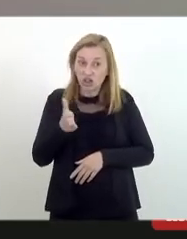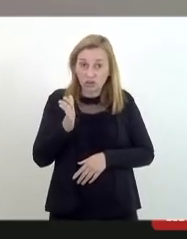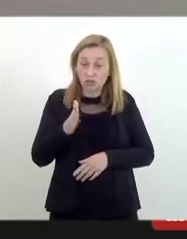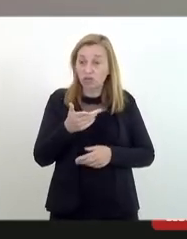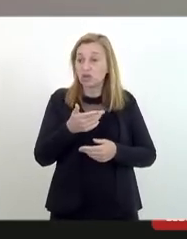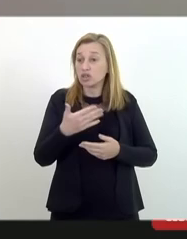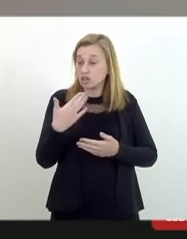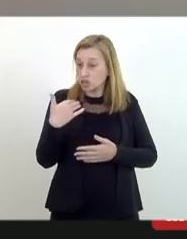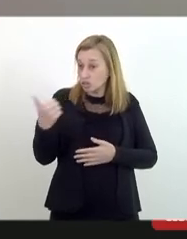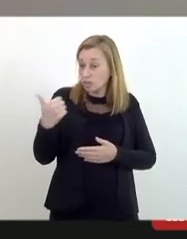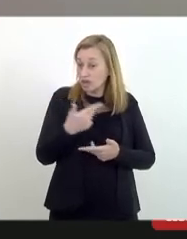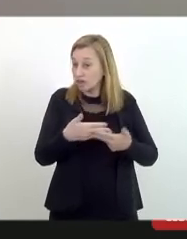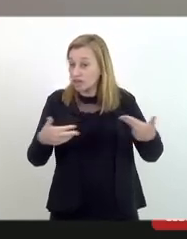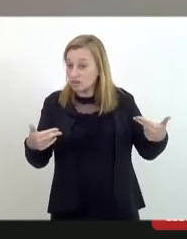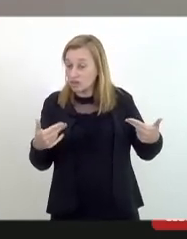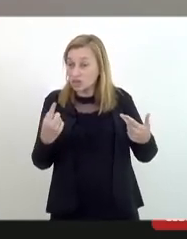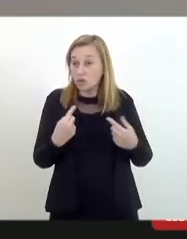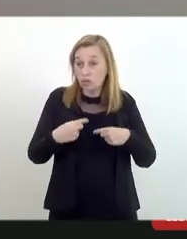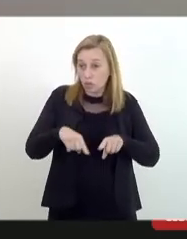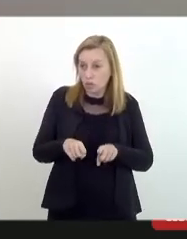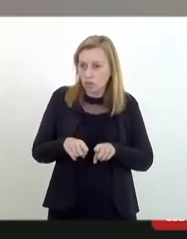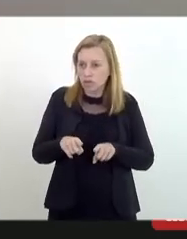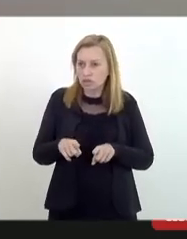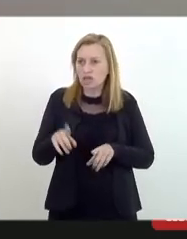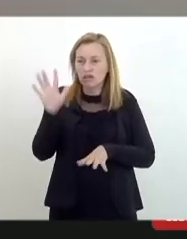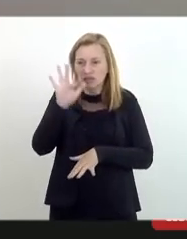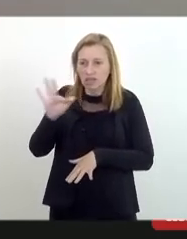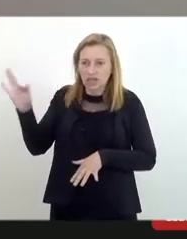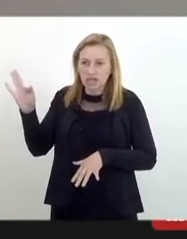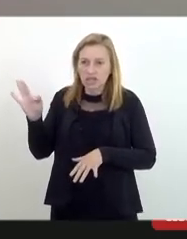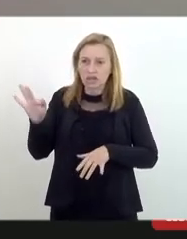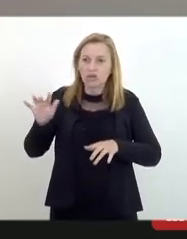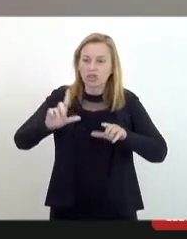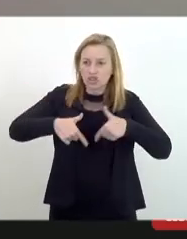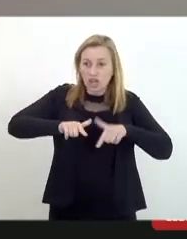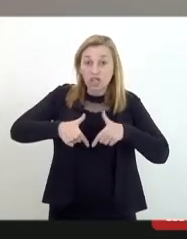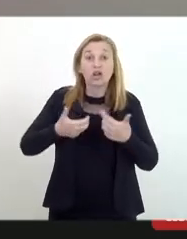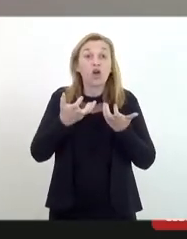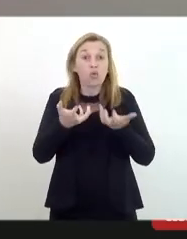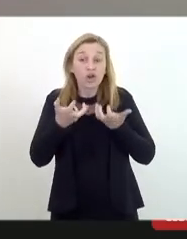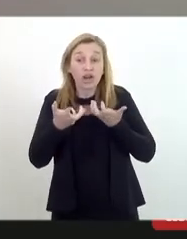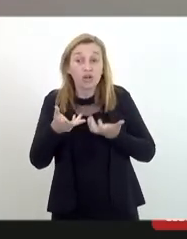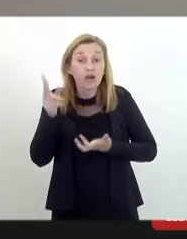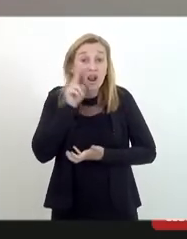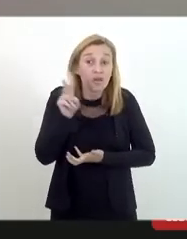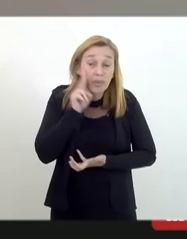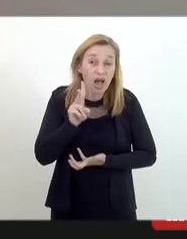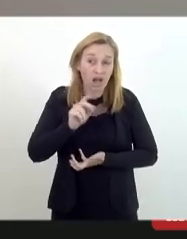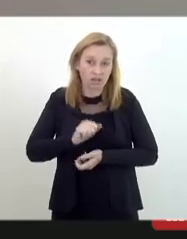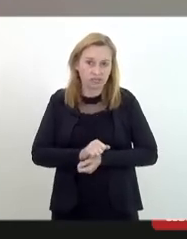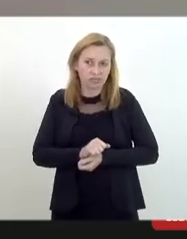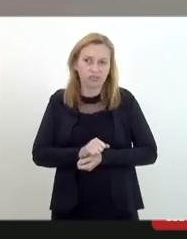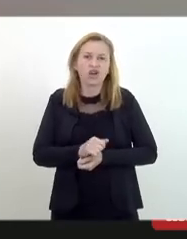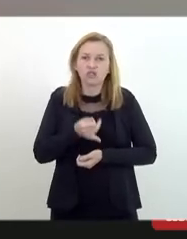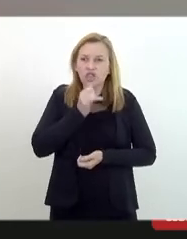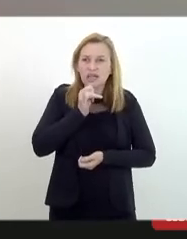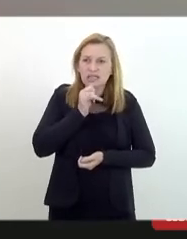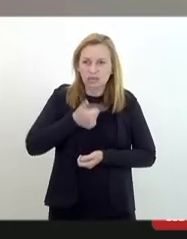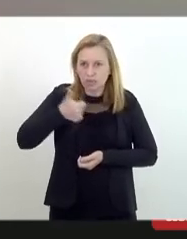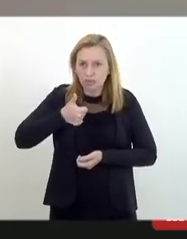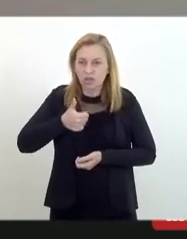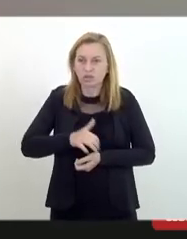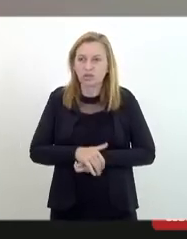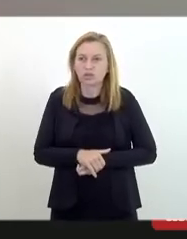antissemitas eu acorri a Federação Israelita porém eu quero lembrar eu vou dar um exemplo primeiro